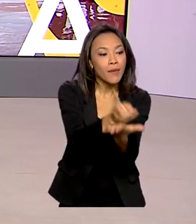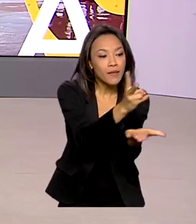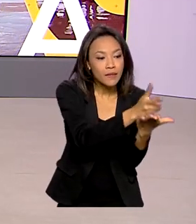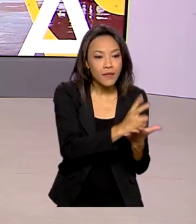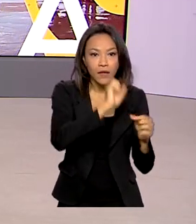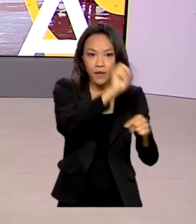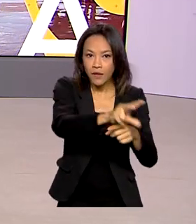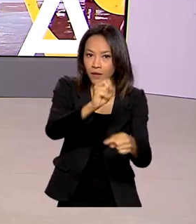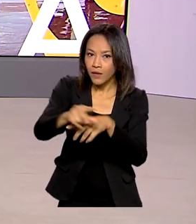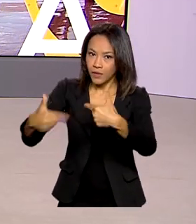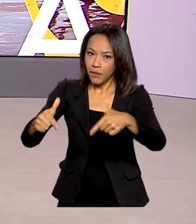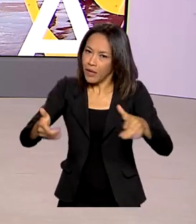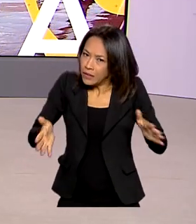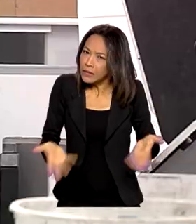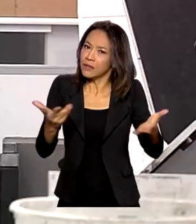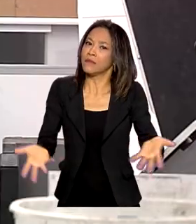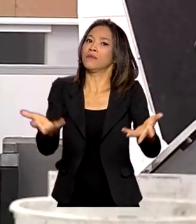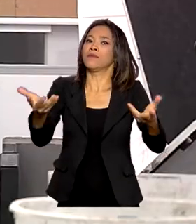com incentivos importantes.